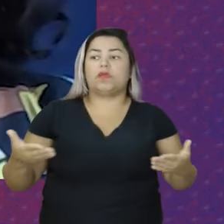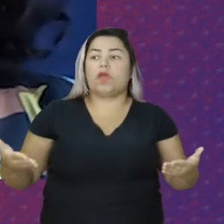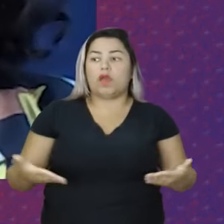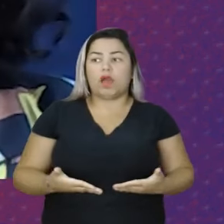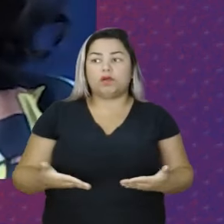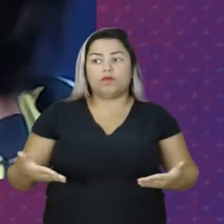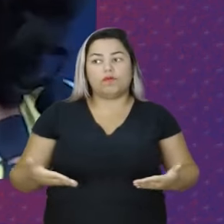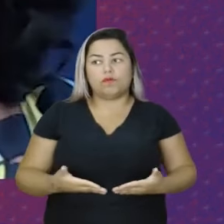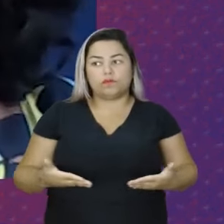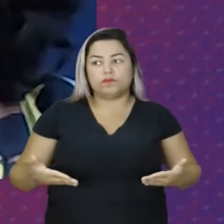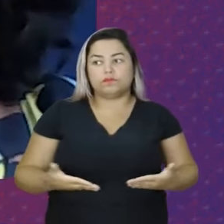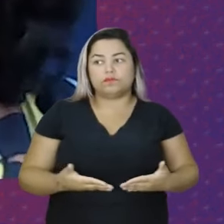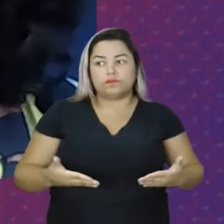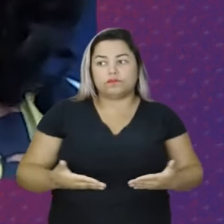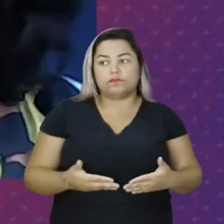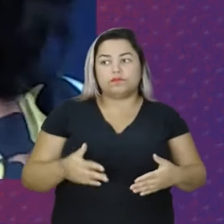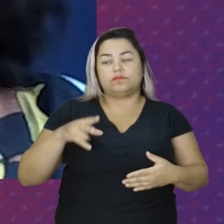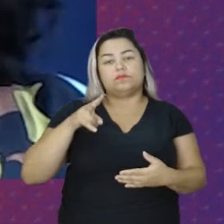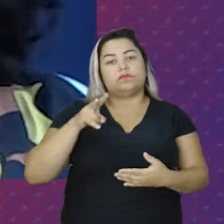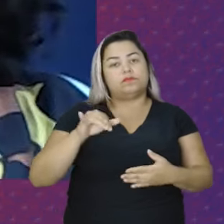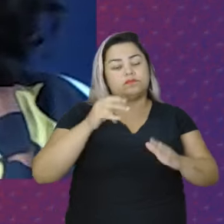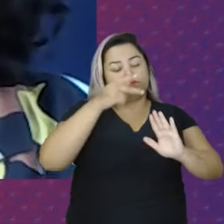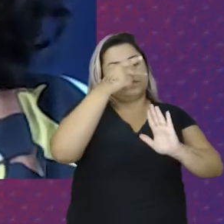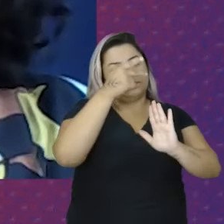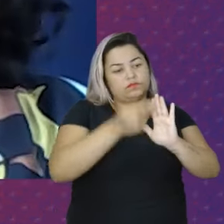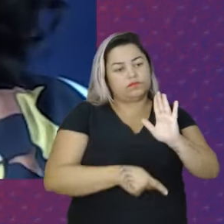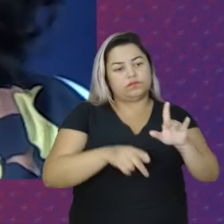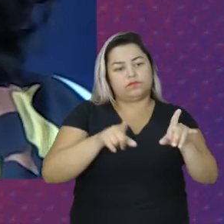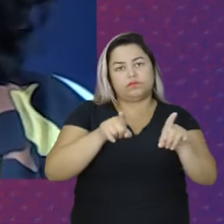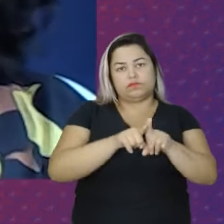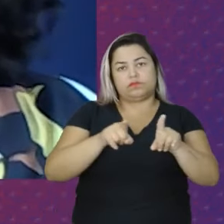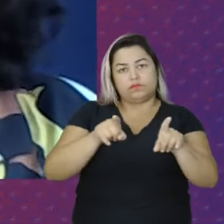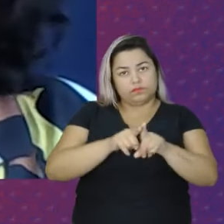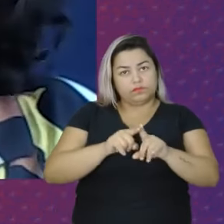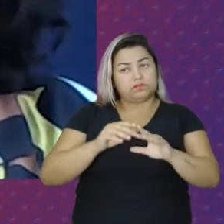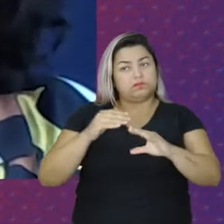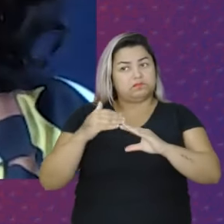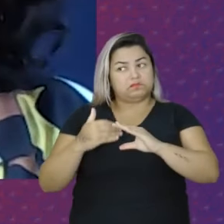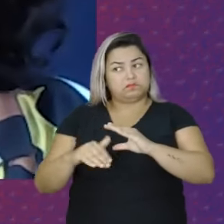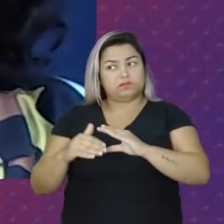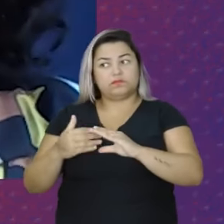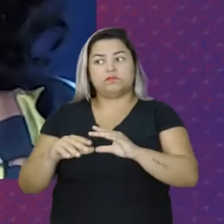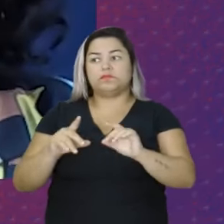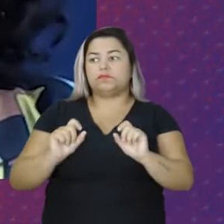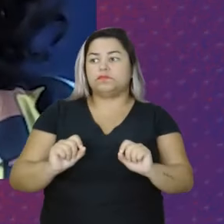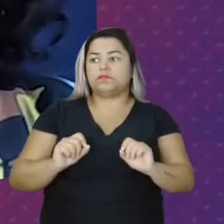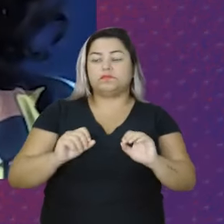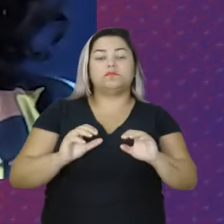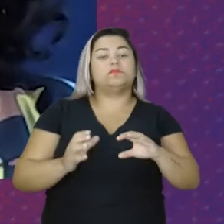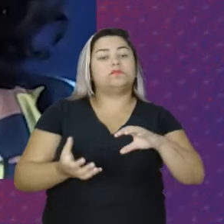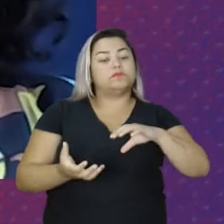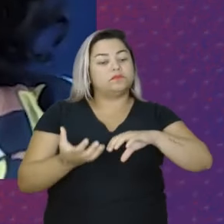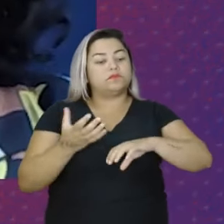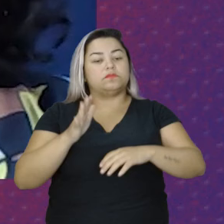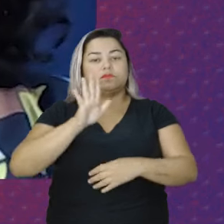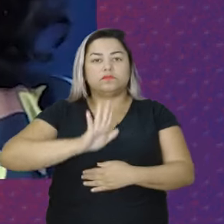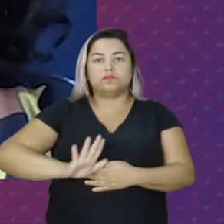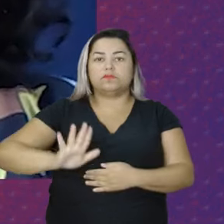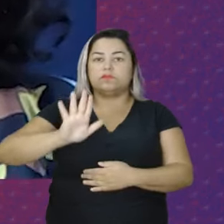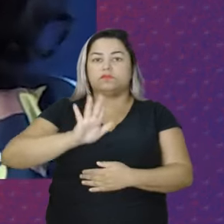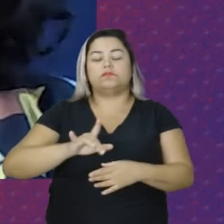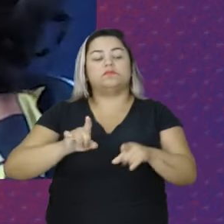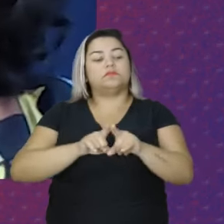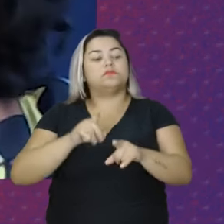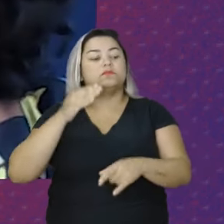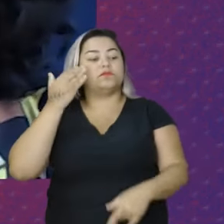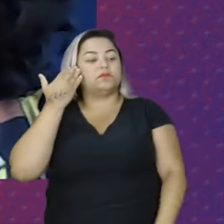Vai ser Esse projeto Será encaminhado Para o Congresso Nacional E nós